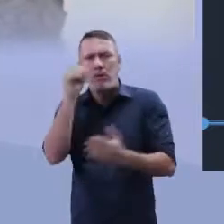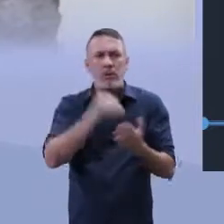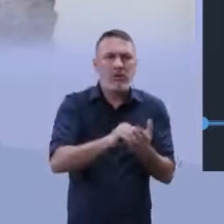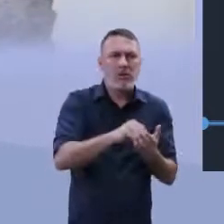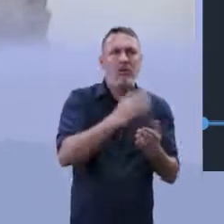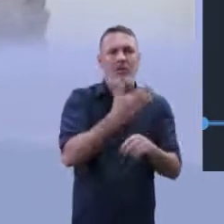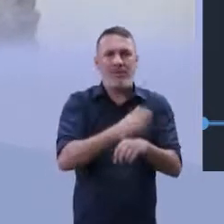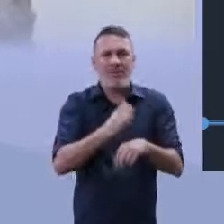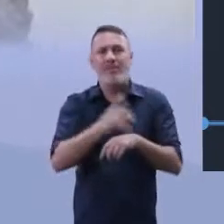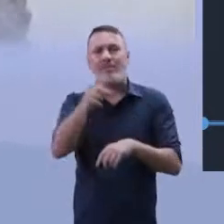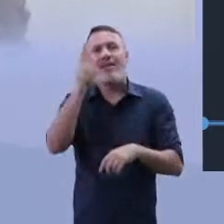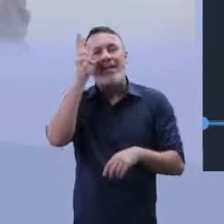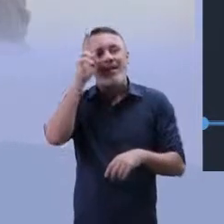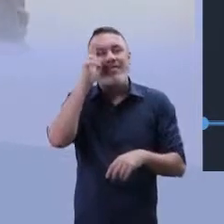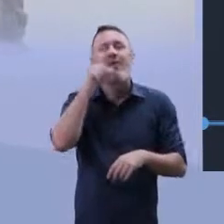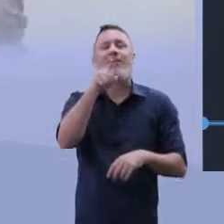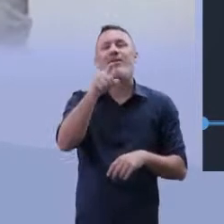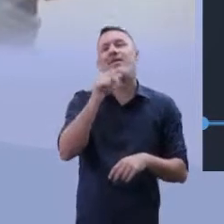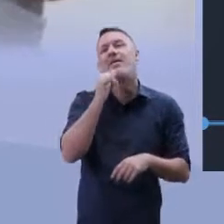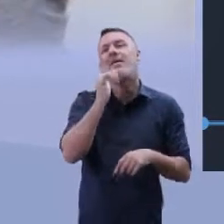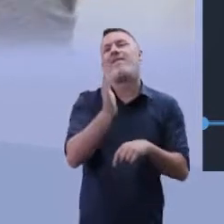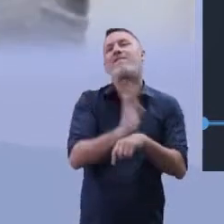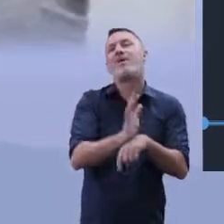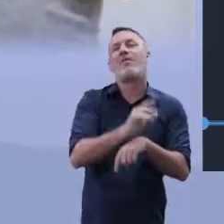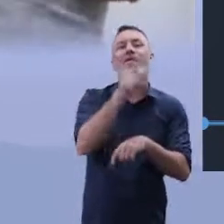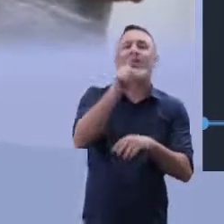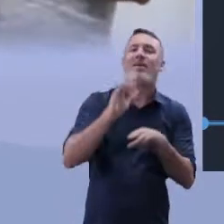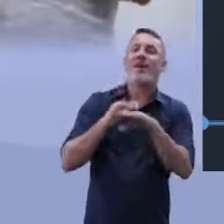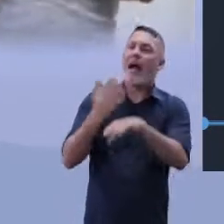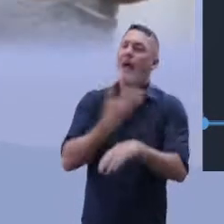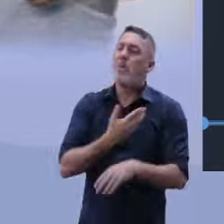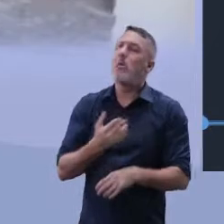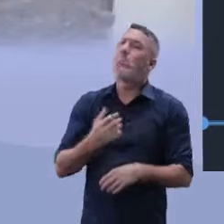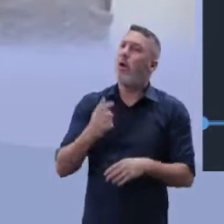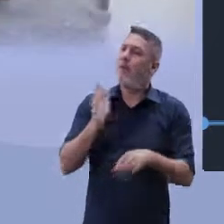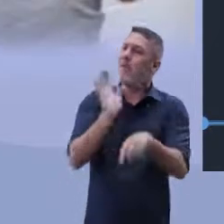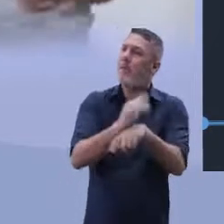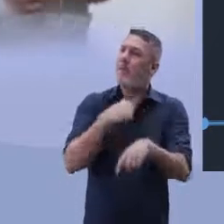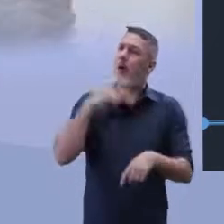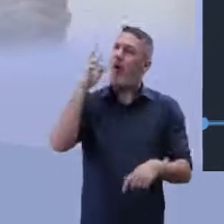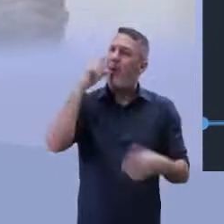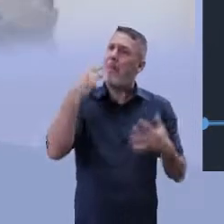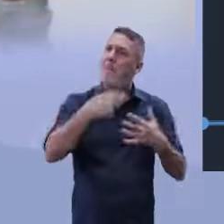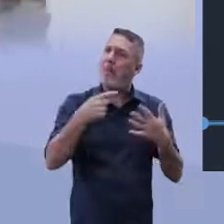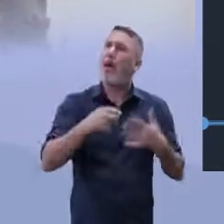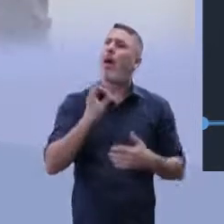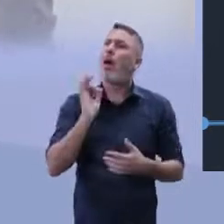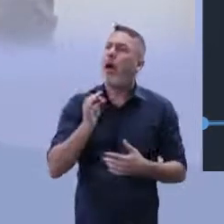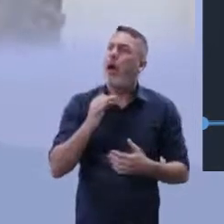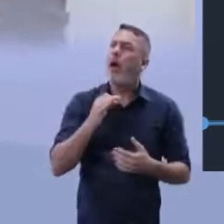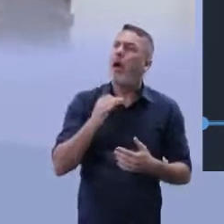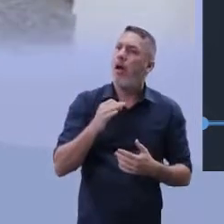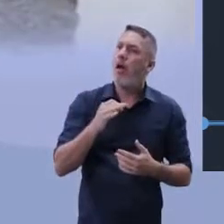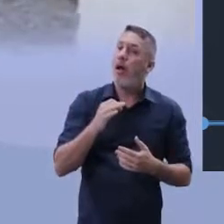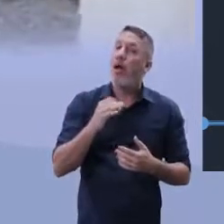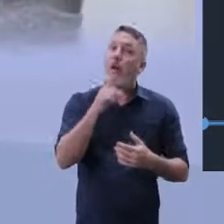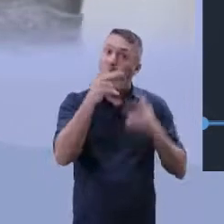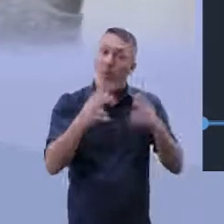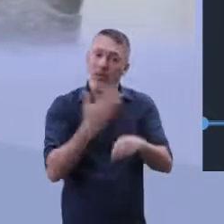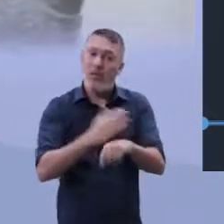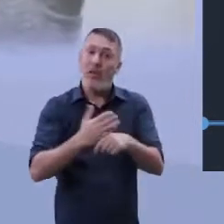Lembra que quando você assiste uma série, você chega para um determinado colega que gosta daquela mesma série e você vai comentando, comentando e você tem outra visão?